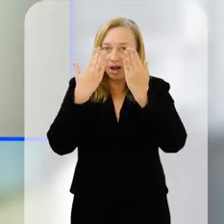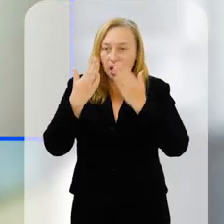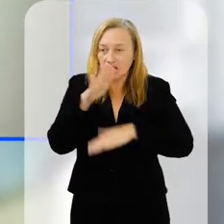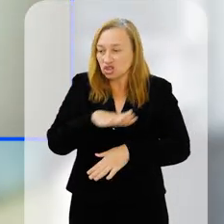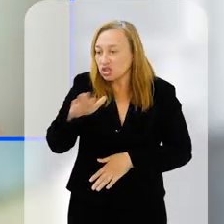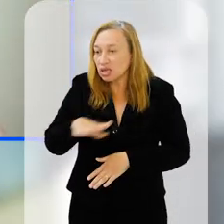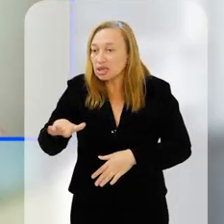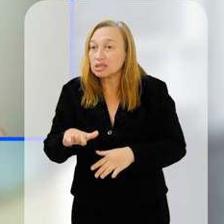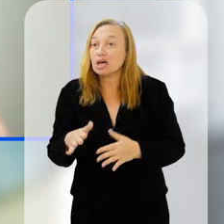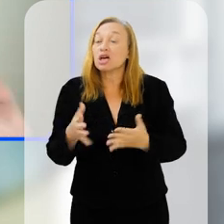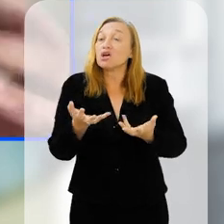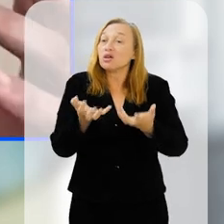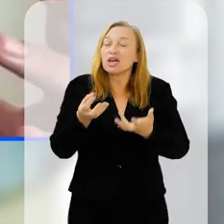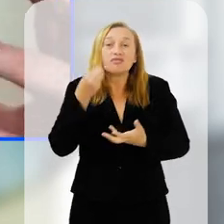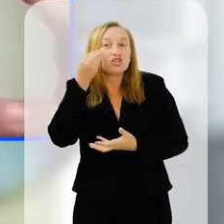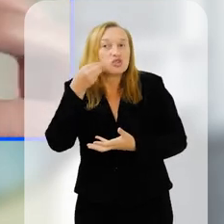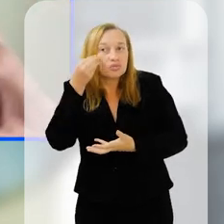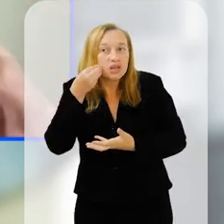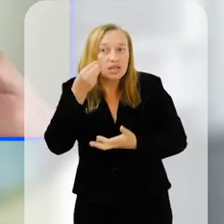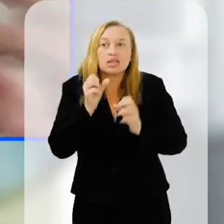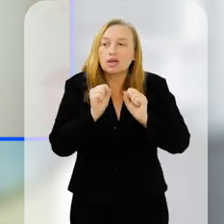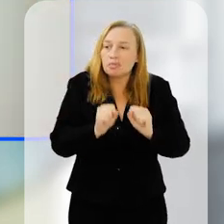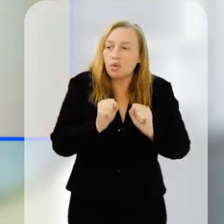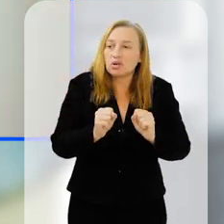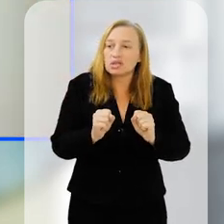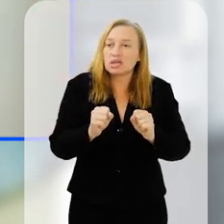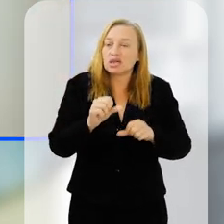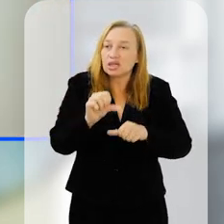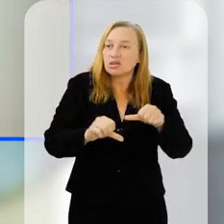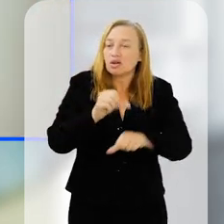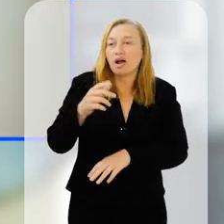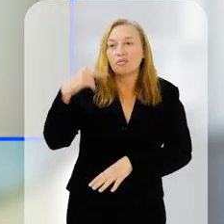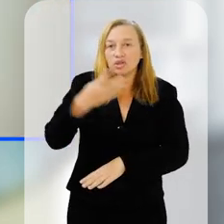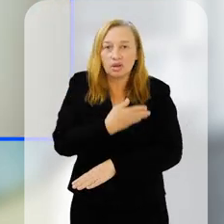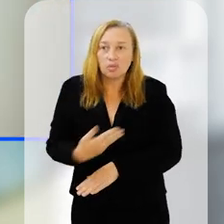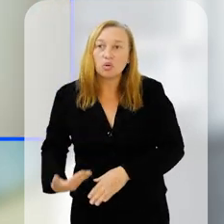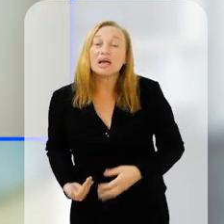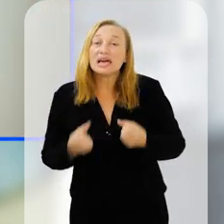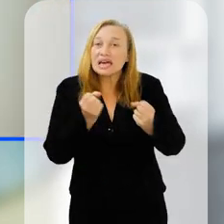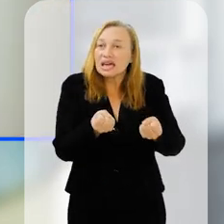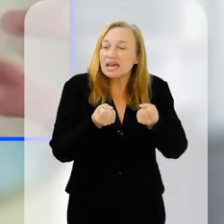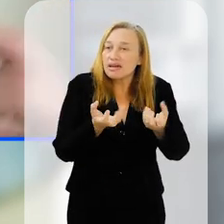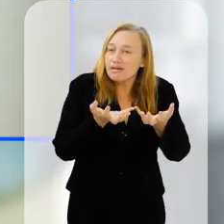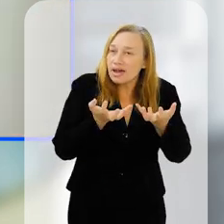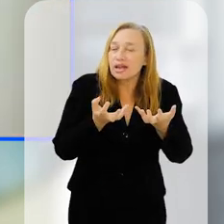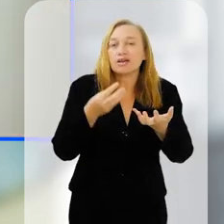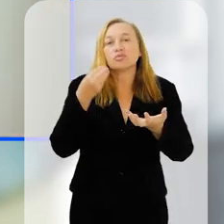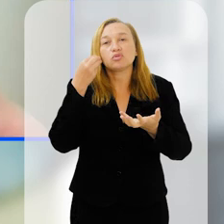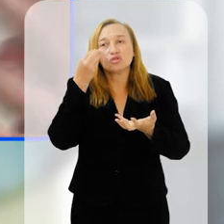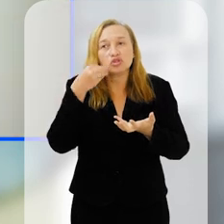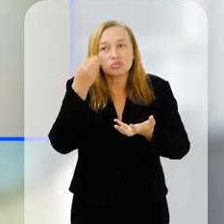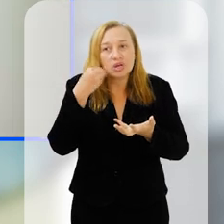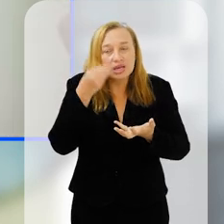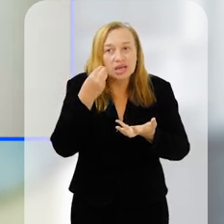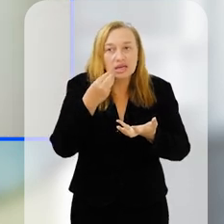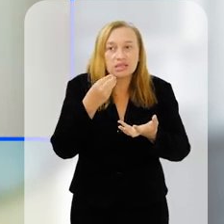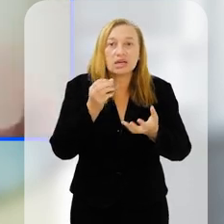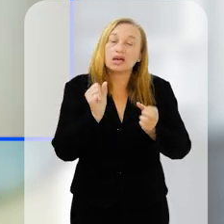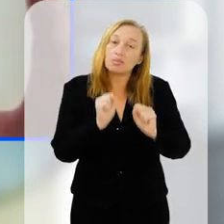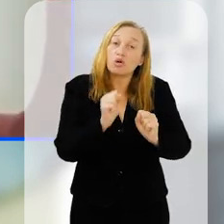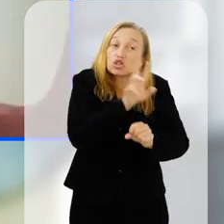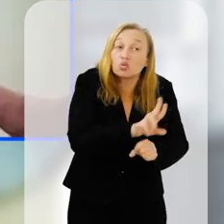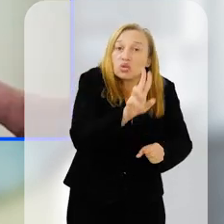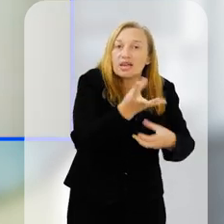anos porque a gente quer fazer um experimento que possa virar essa política pública. A gente quer fazer um experimento que possa mudar a vida das crianças nas